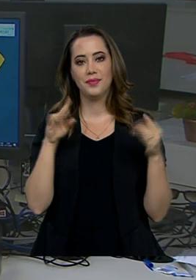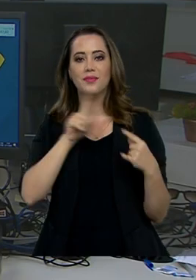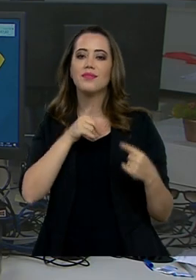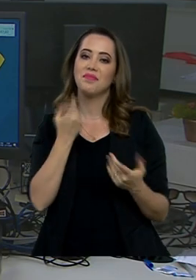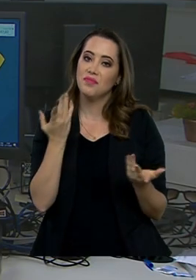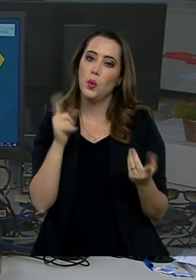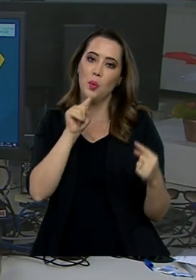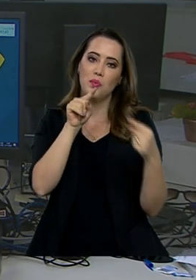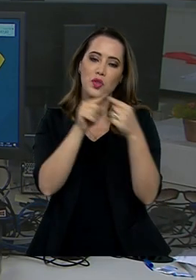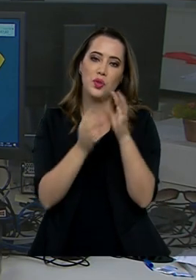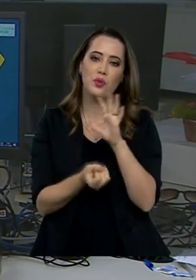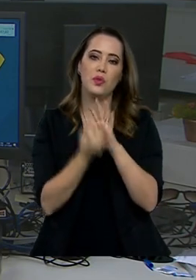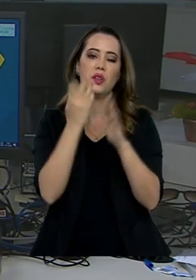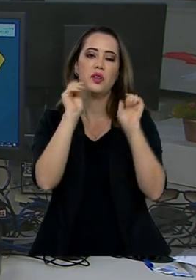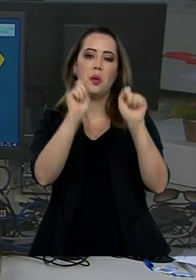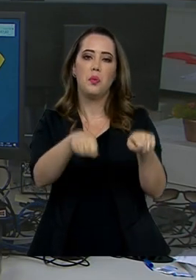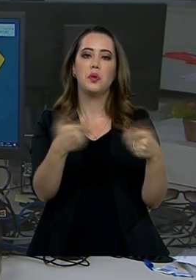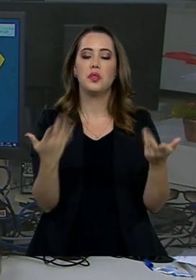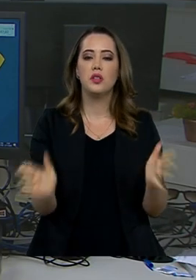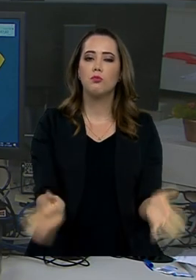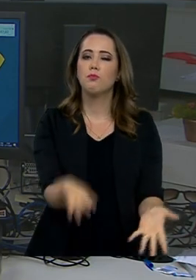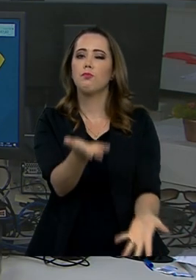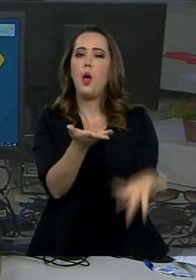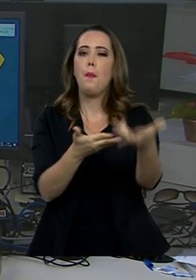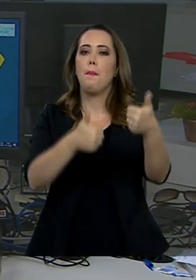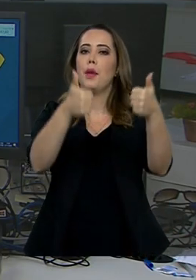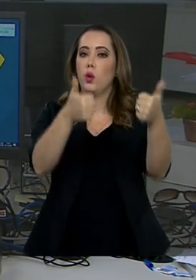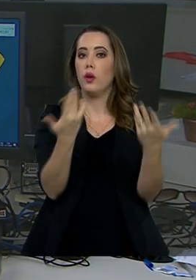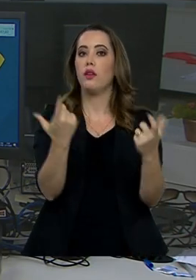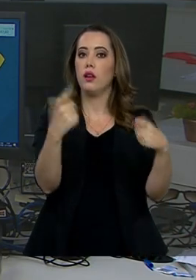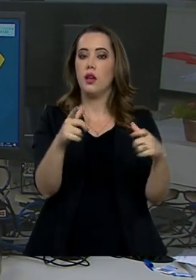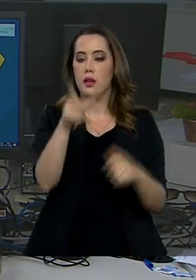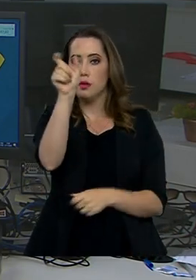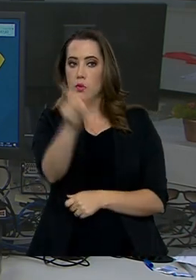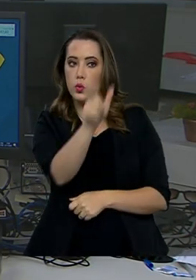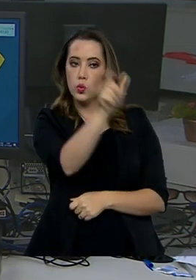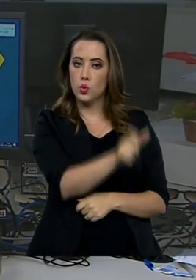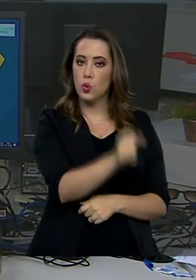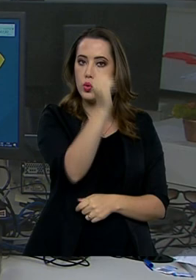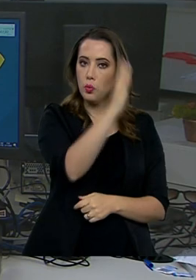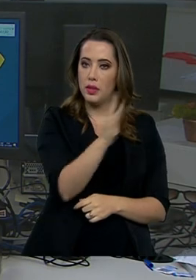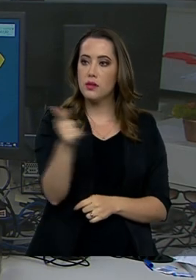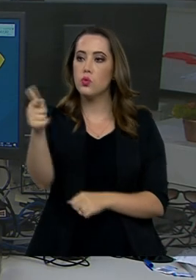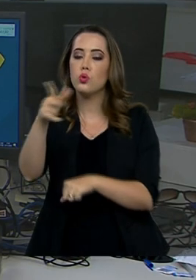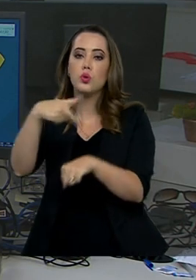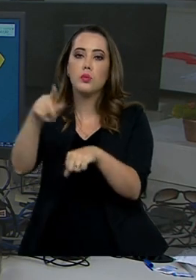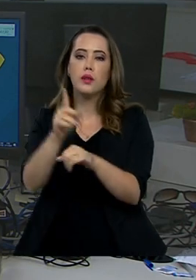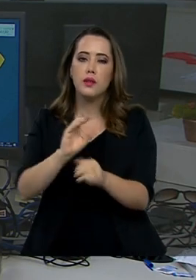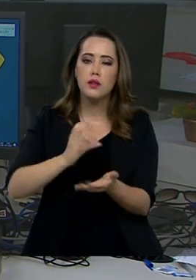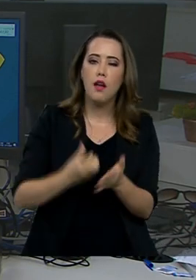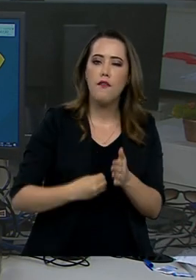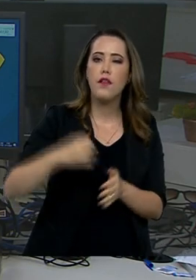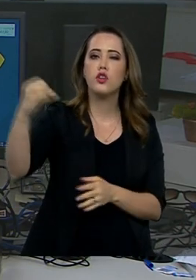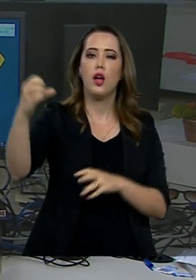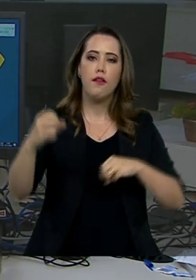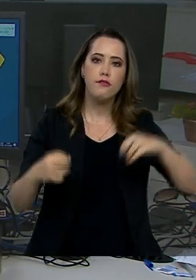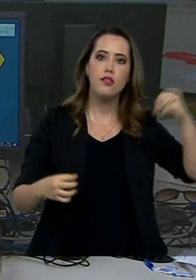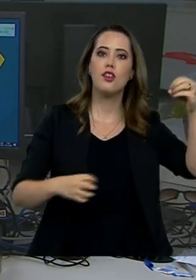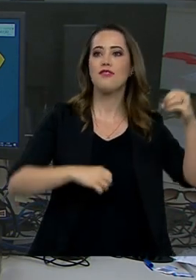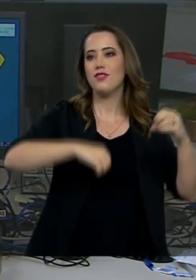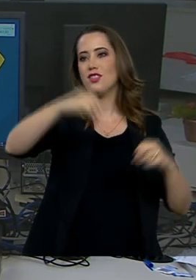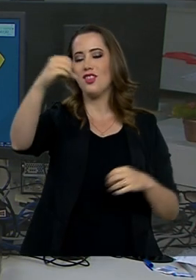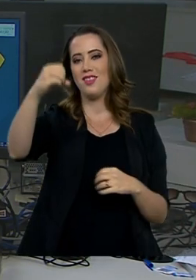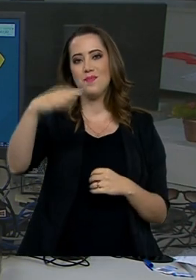intenção é criar condições para aquecer o setor e incentivar brasileiros e estrangeiros a viajarem cada vez mais pelo Brasil.